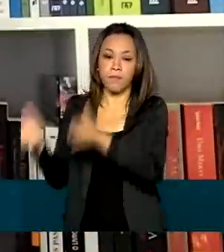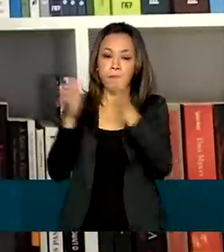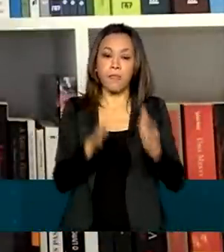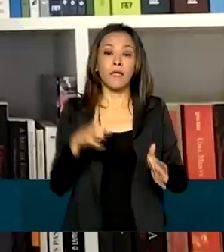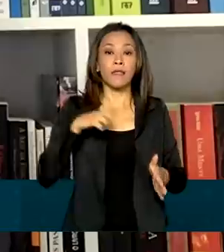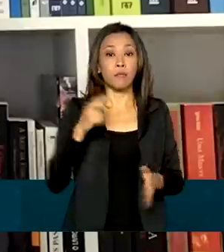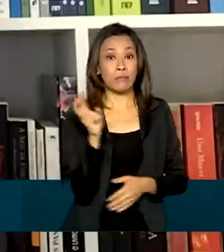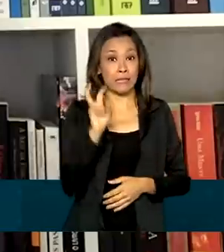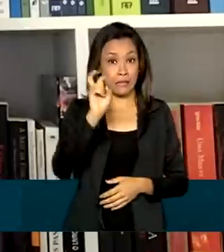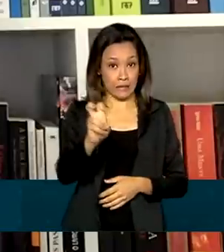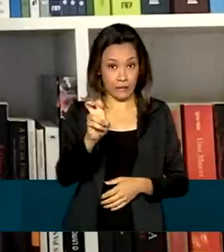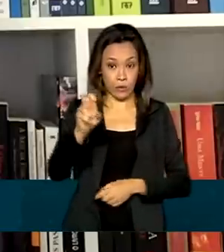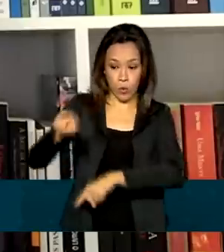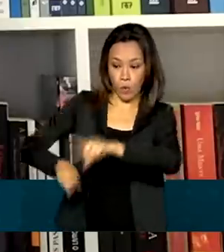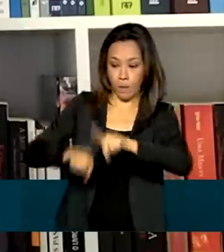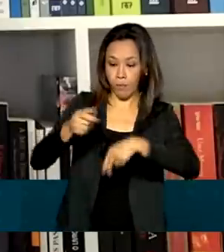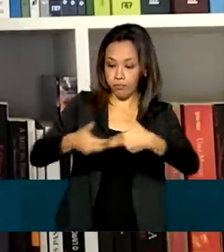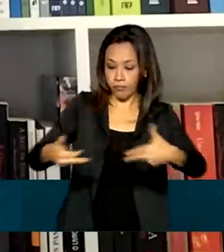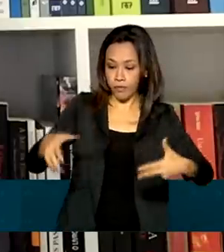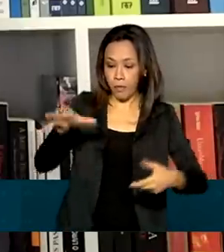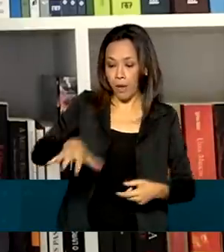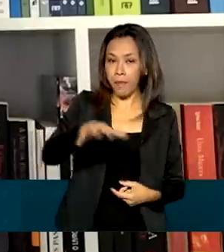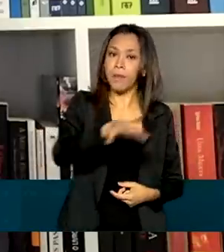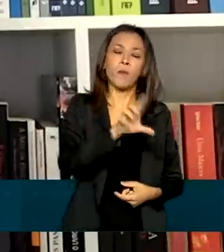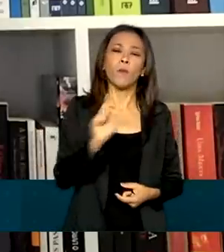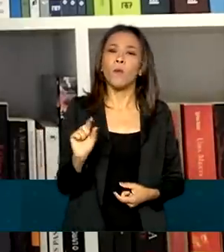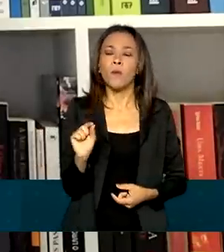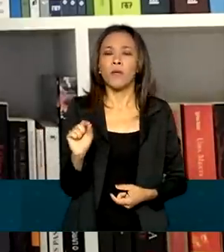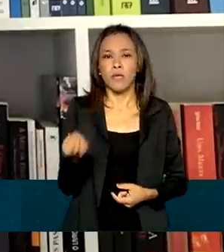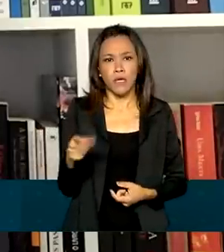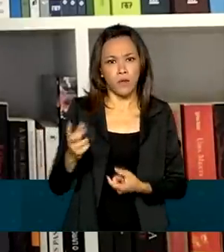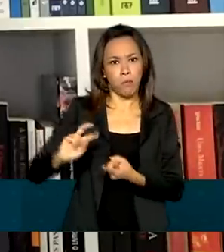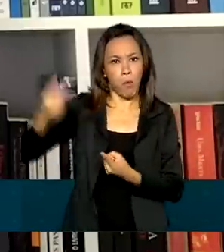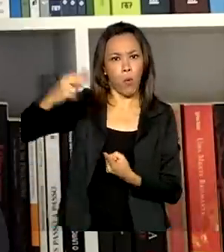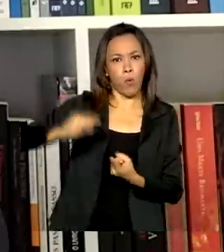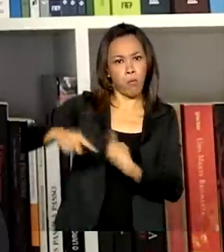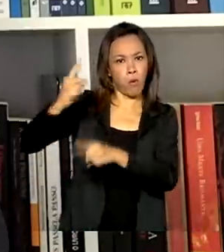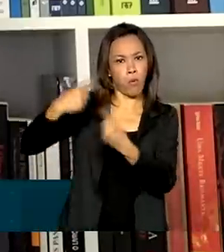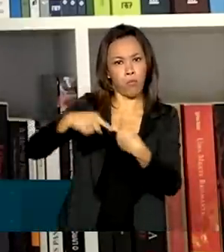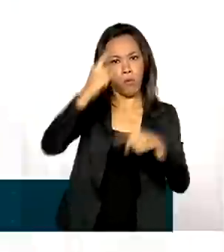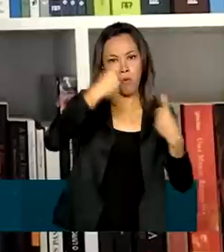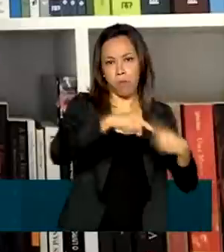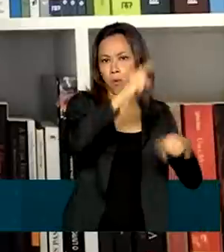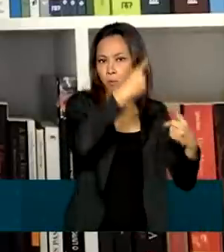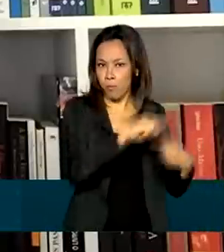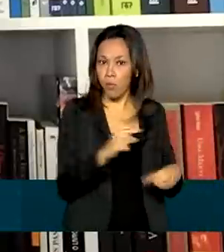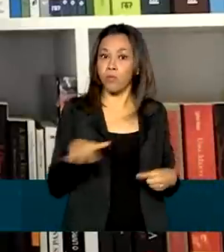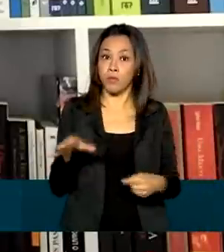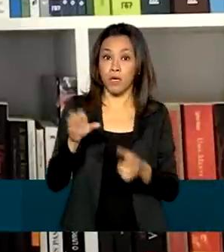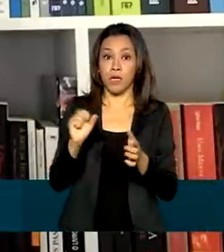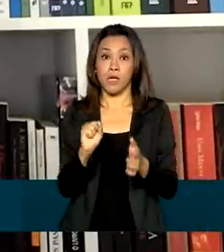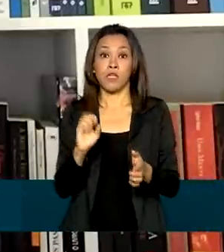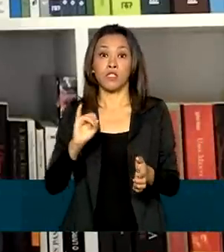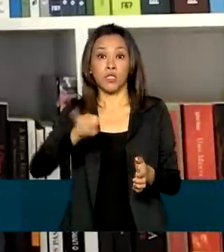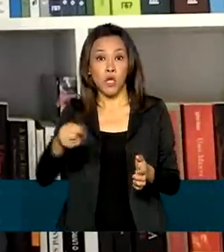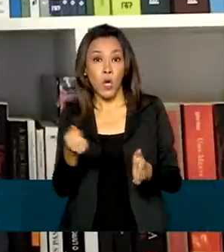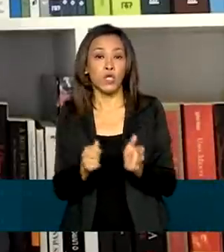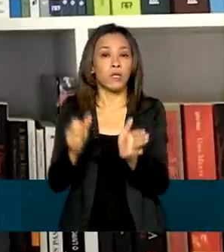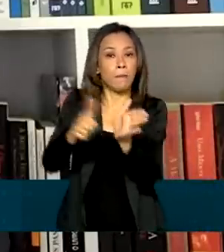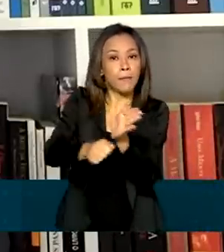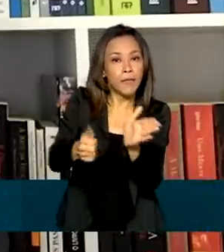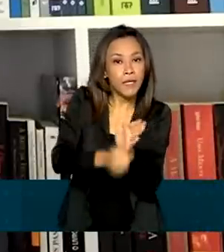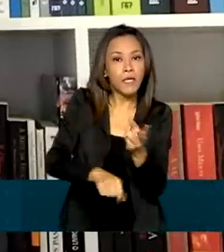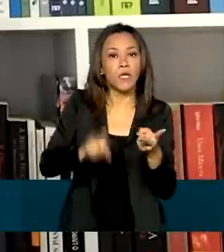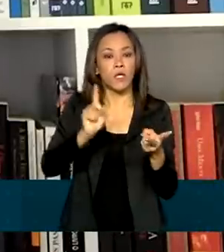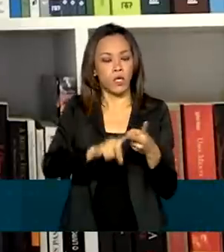compõem a maior participação do faturamento da agropecuária no Brasil. Soja, milho, pecuária de corte,